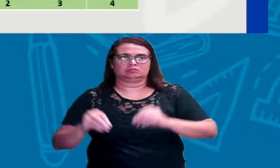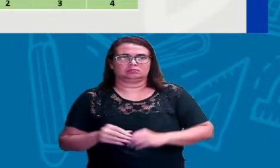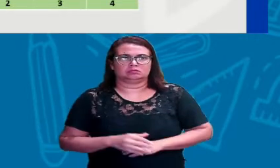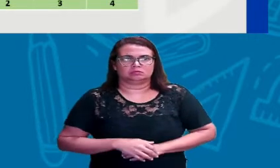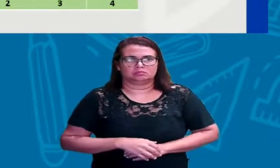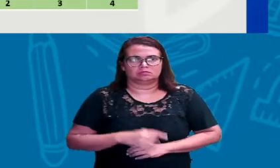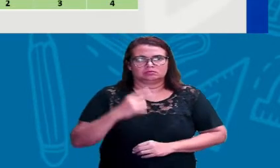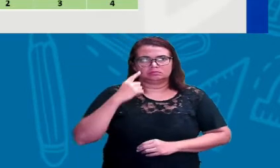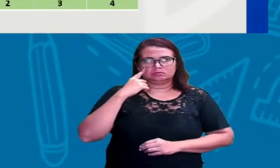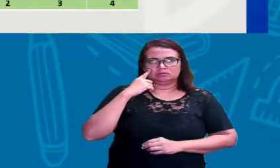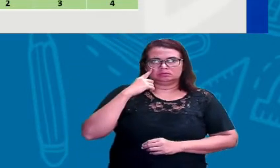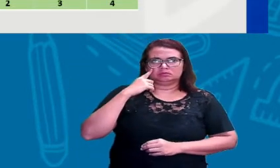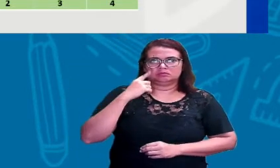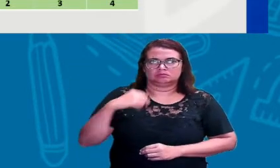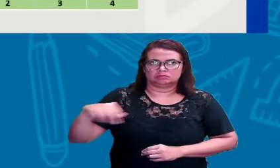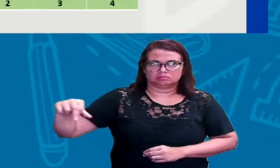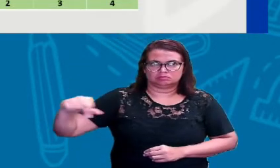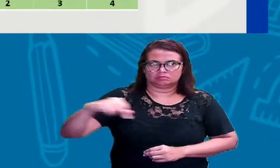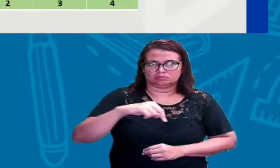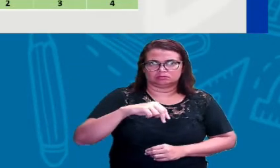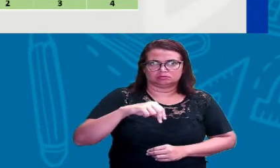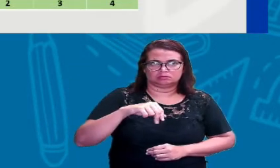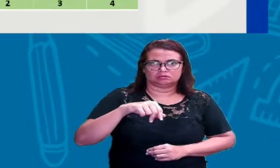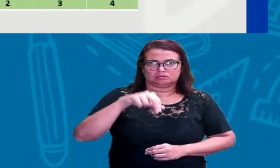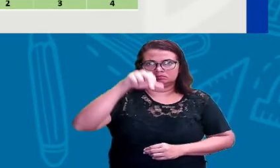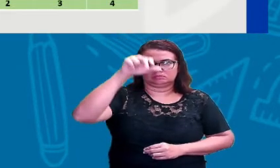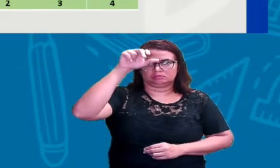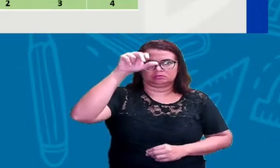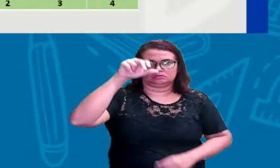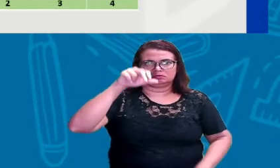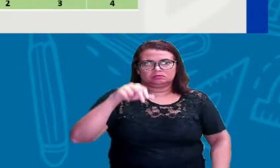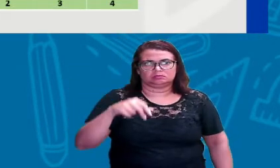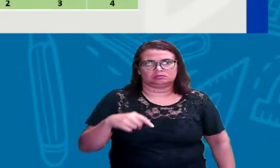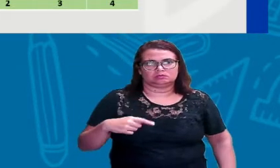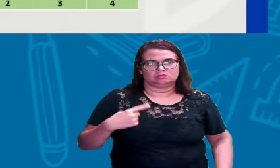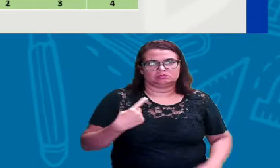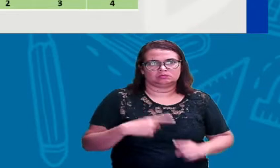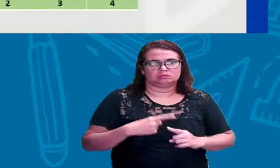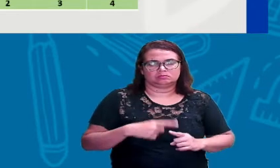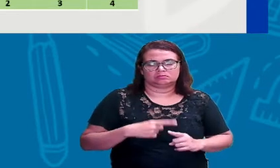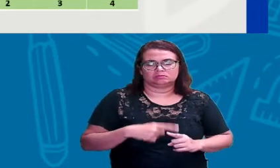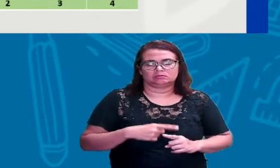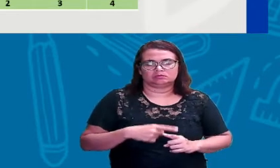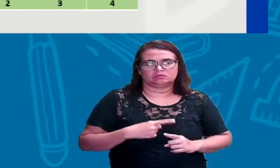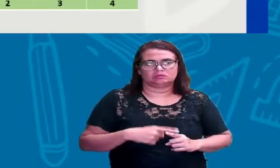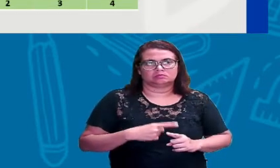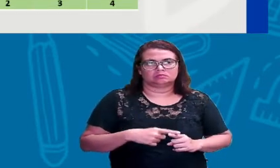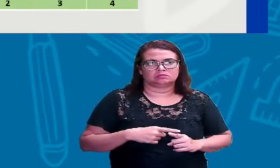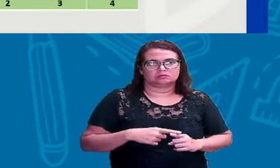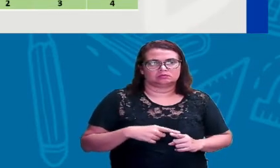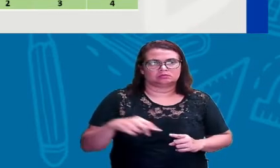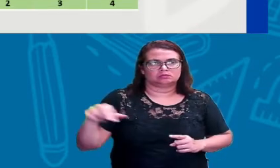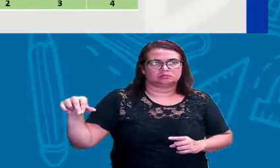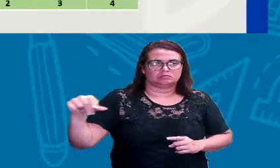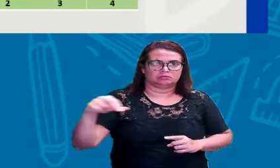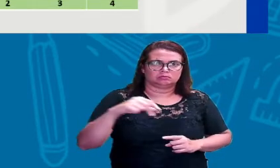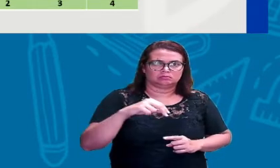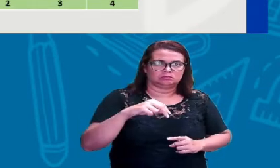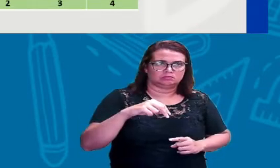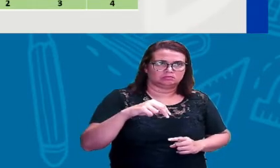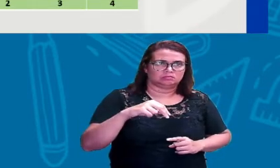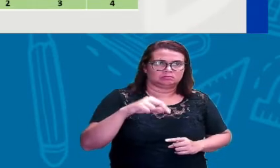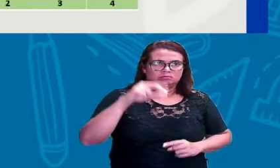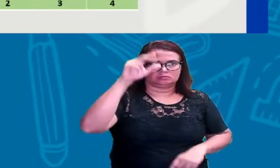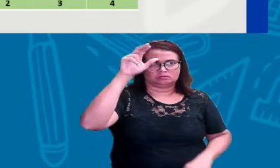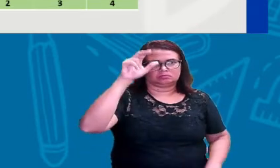virei aqui e coloquei no mesmo local a seta, porque eu não queria cobrir a figura. Mas eu ando duas casas seguindo para a